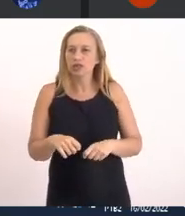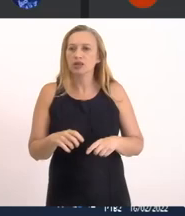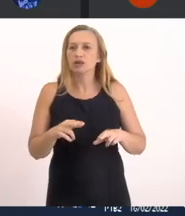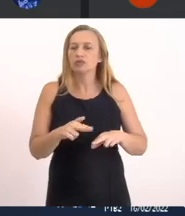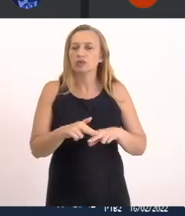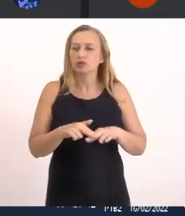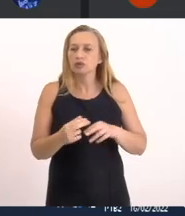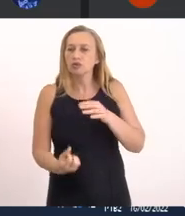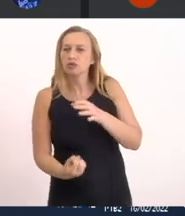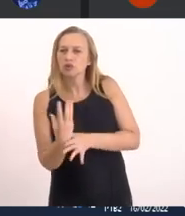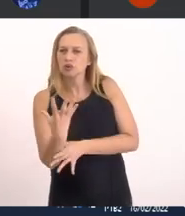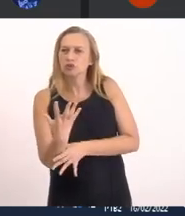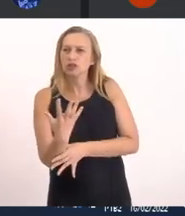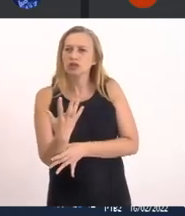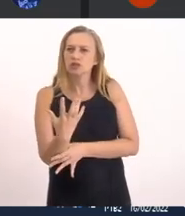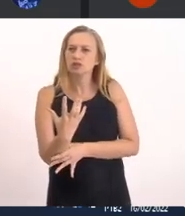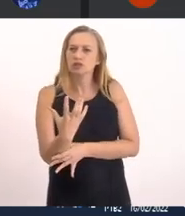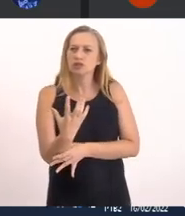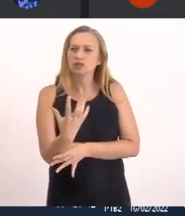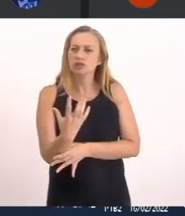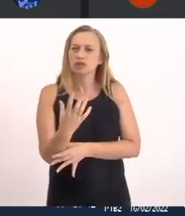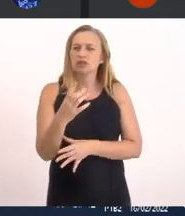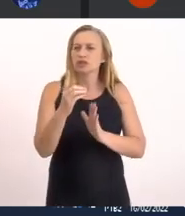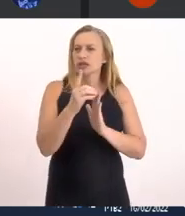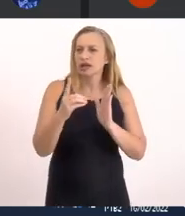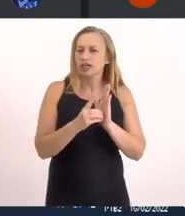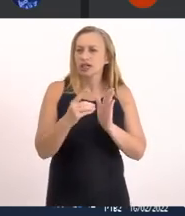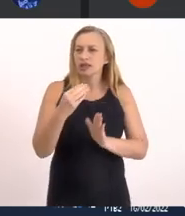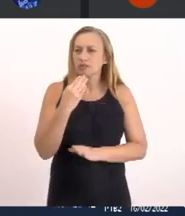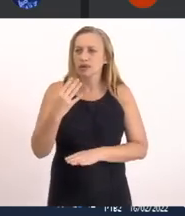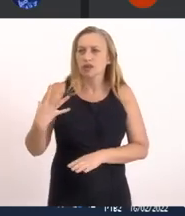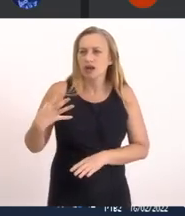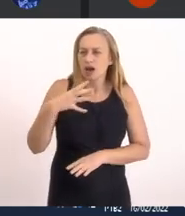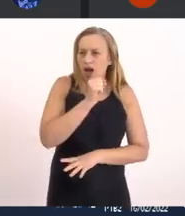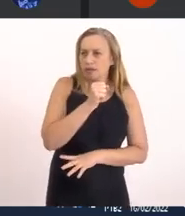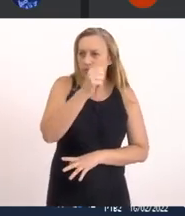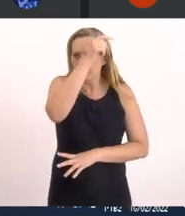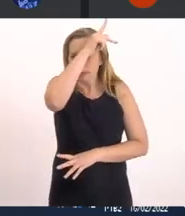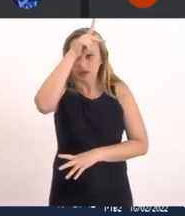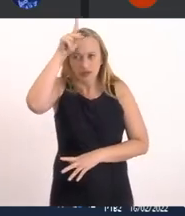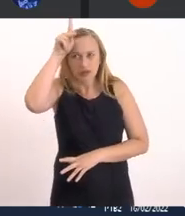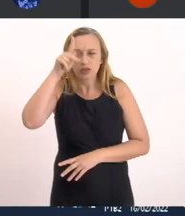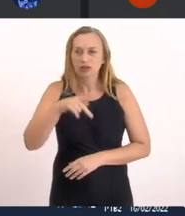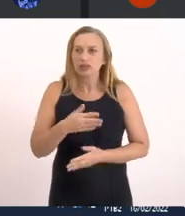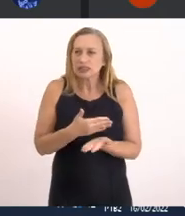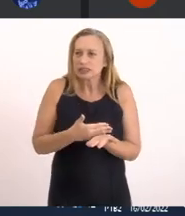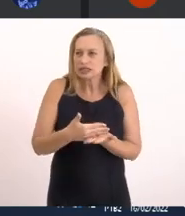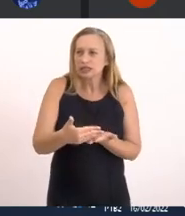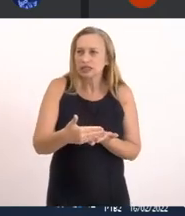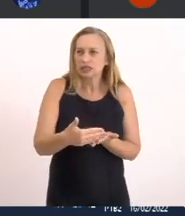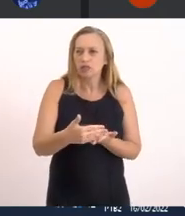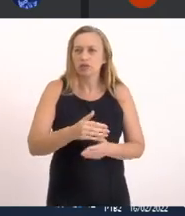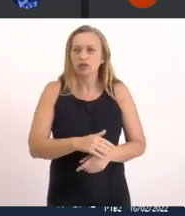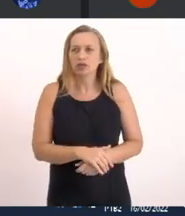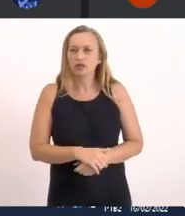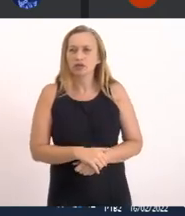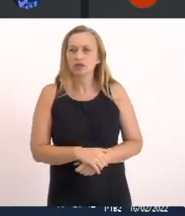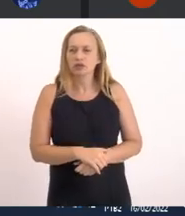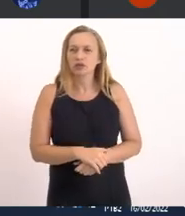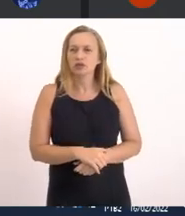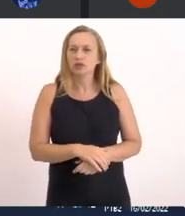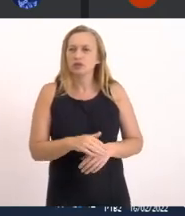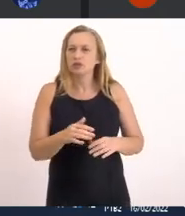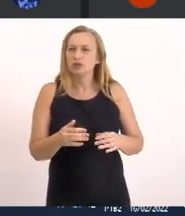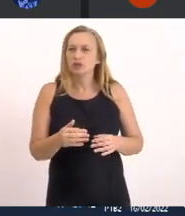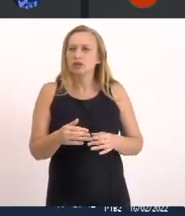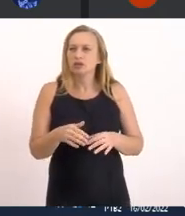Foi produzido O decreto De emergência Pela prefeitura E inicialmente Fez-se o contato